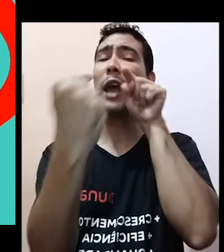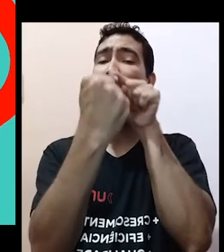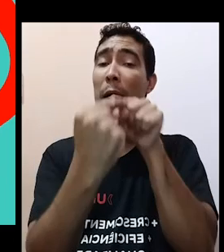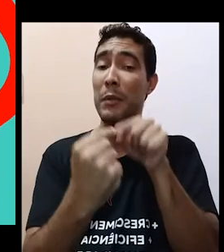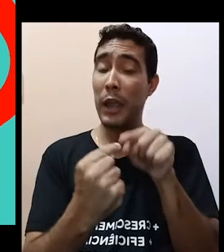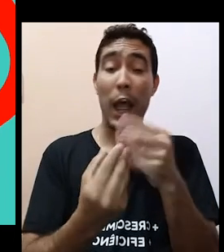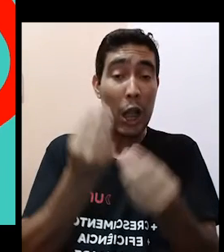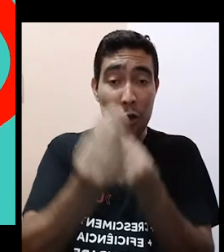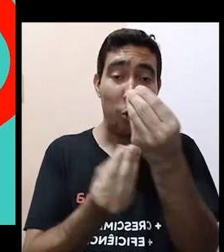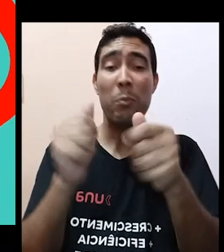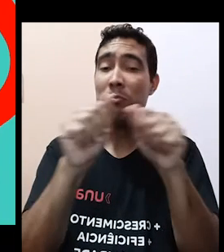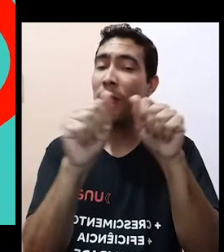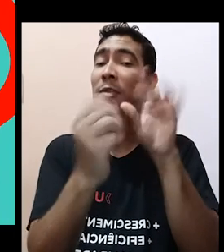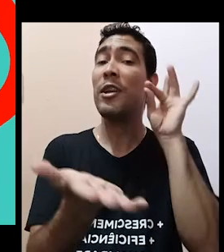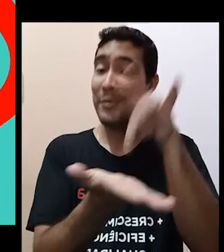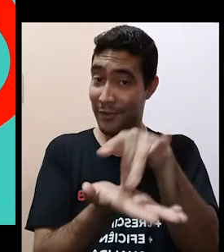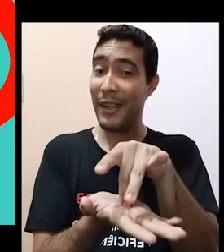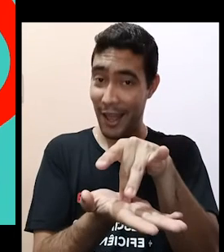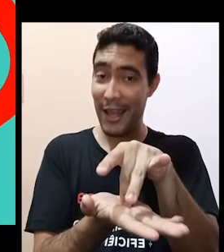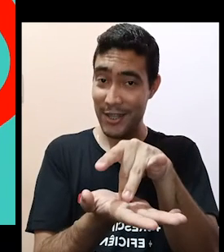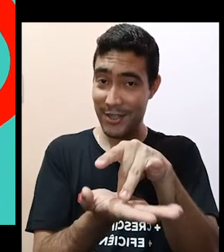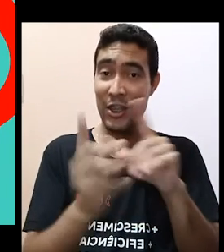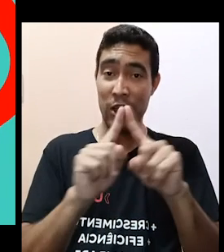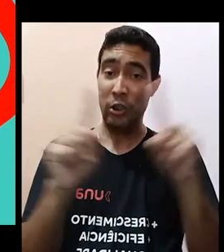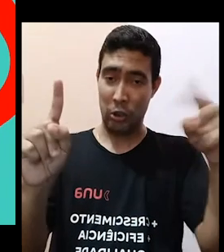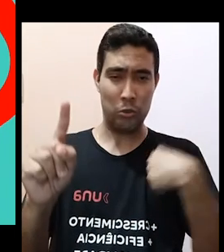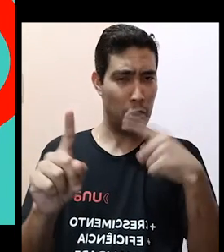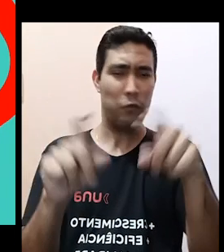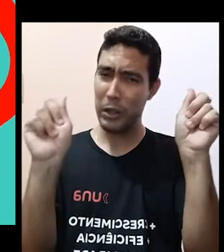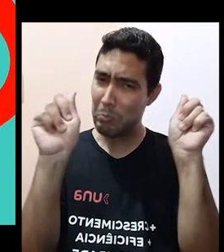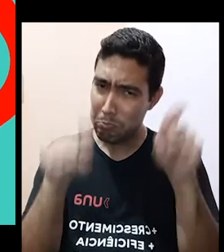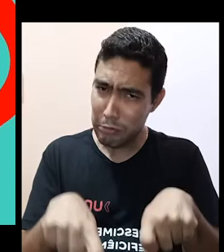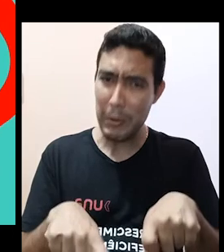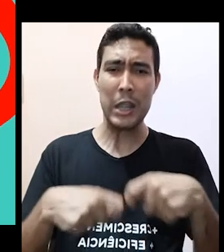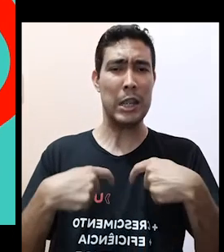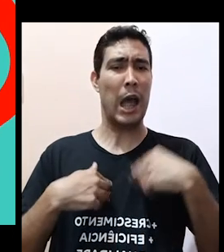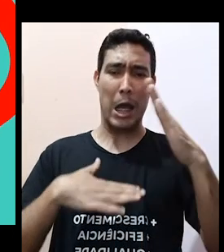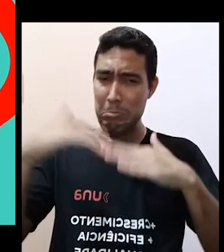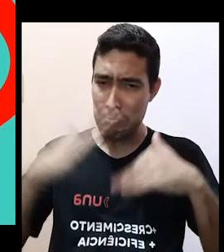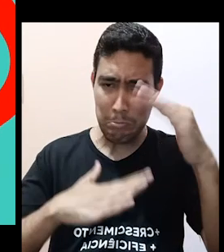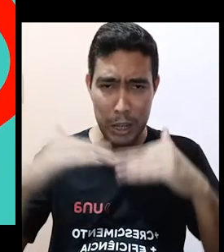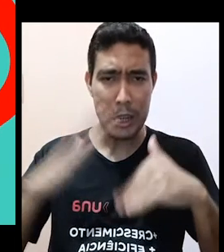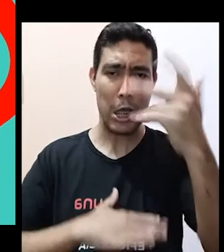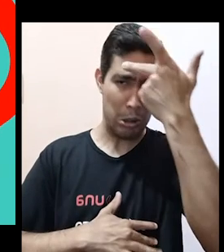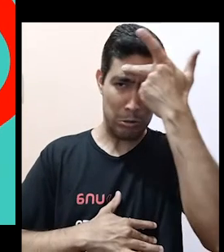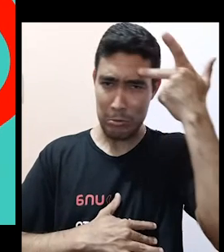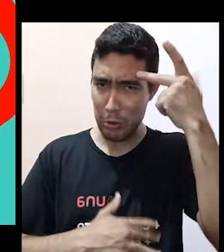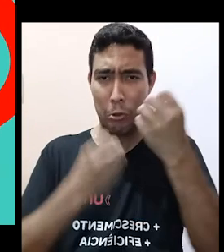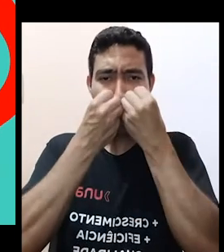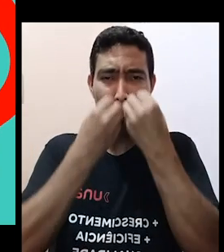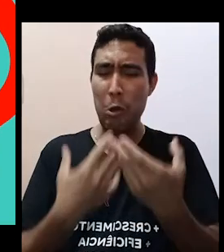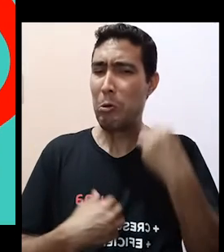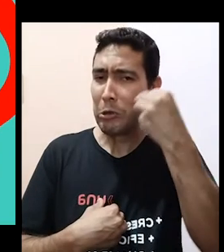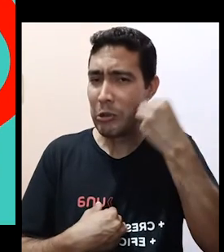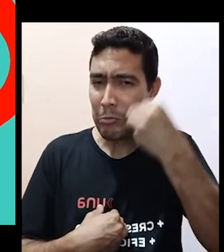realidade. Então, nós fomos devidamente capacitados por pessoas muito experientes